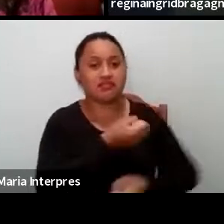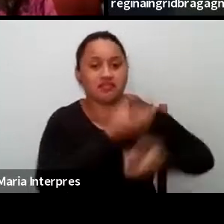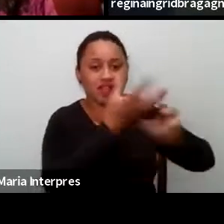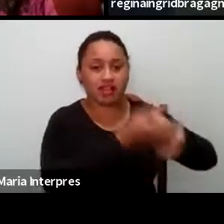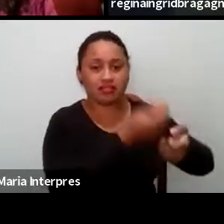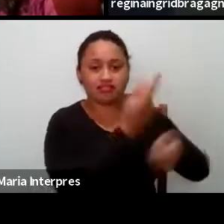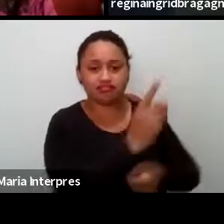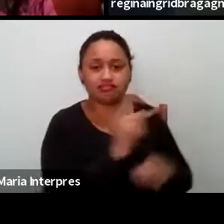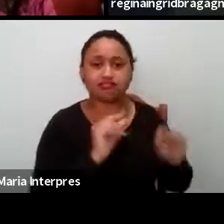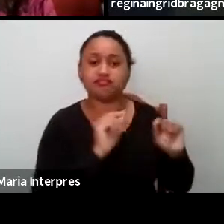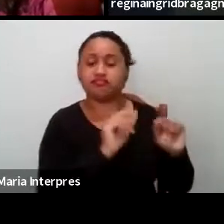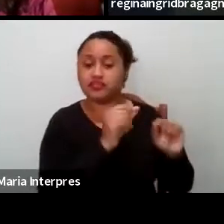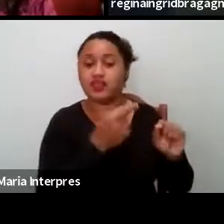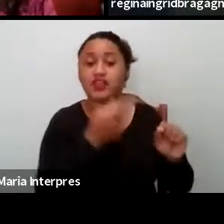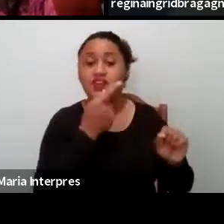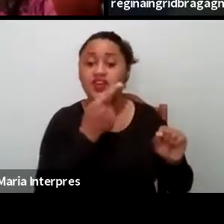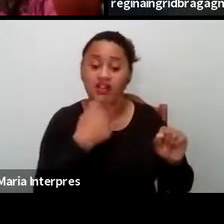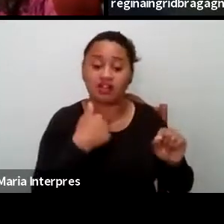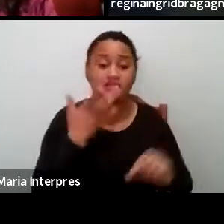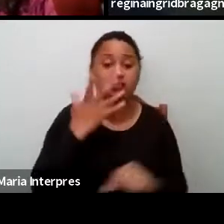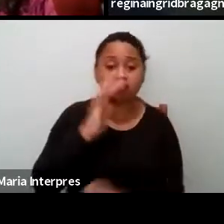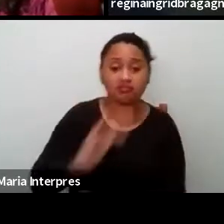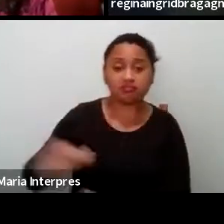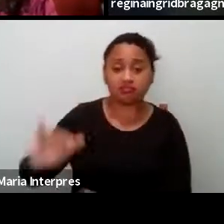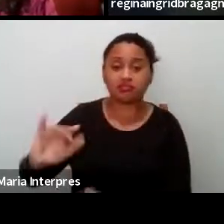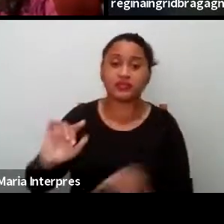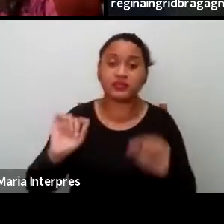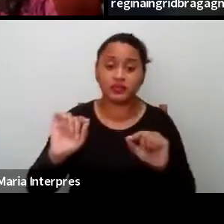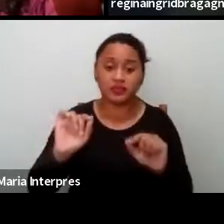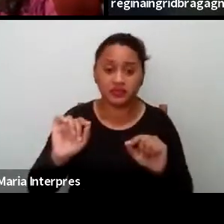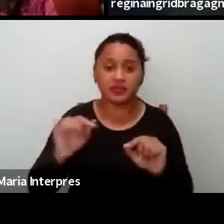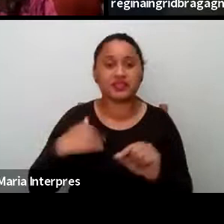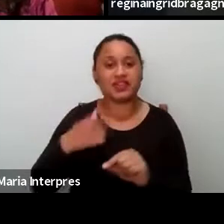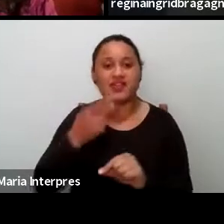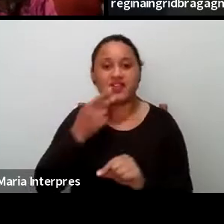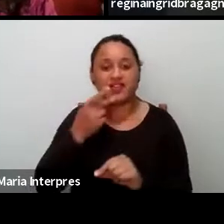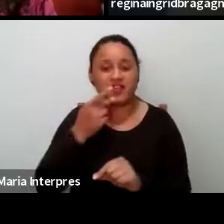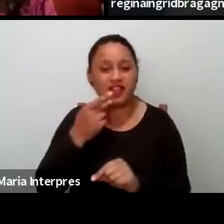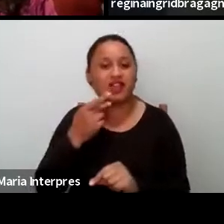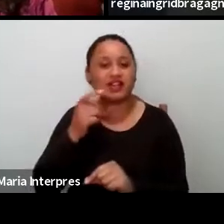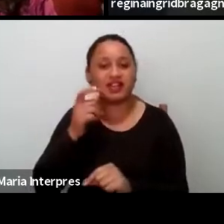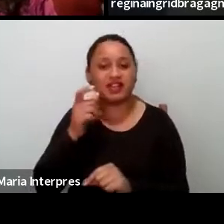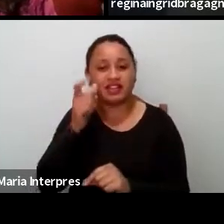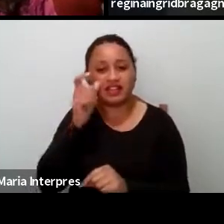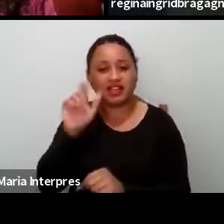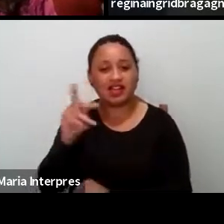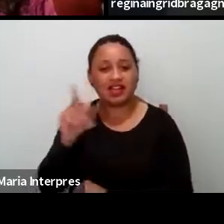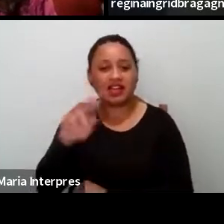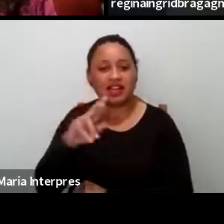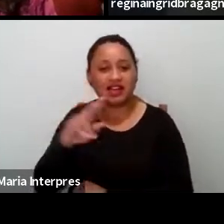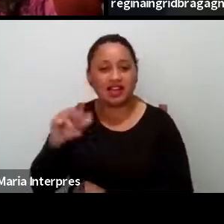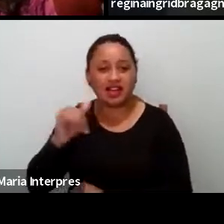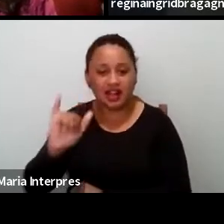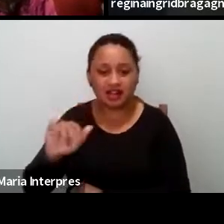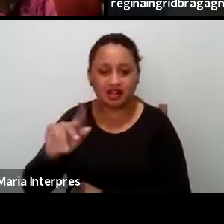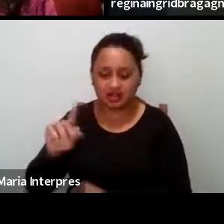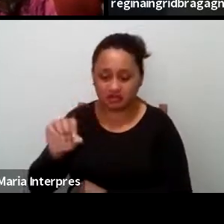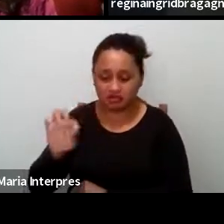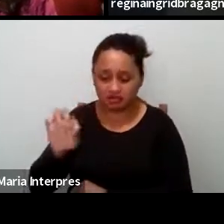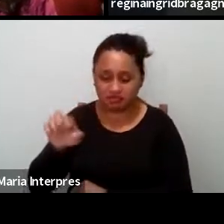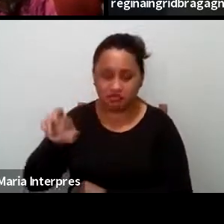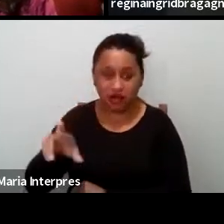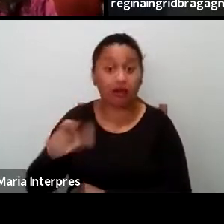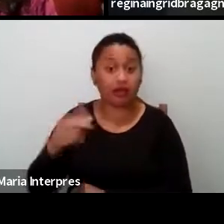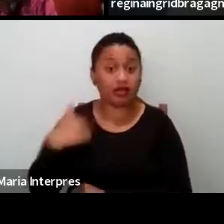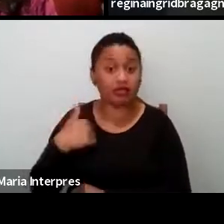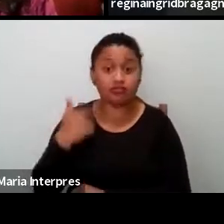quando ela fala que as crianças que leram Harry Potter e que dão aquela visibilidade pra mulher, né, pra presença